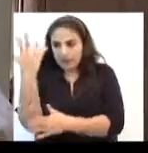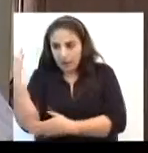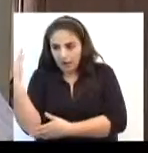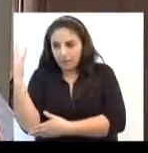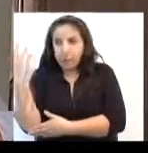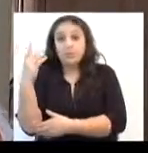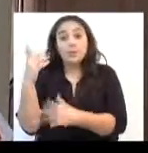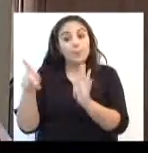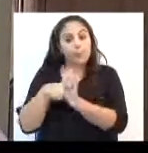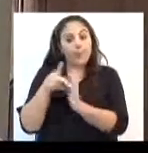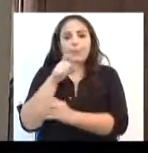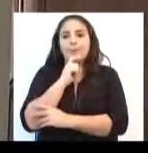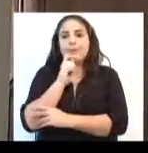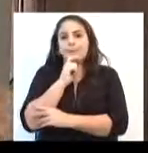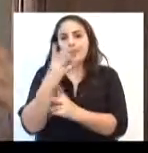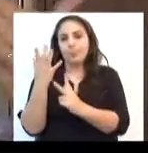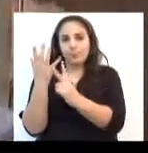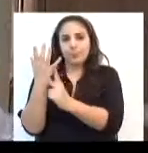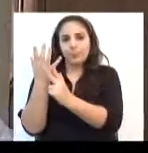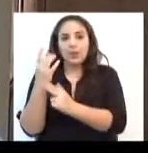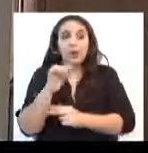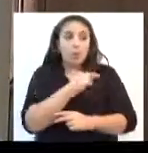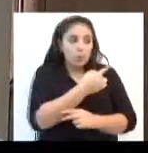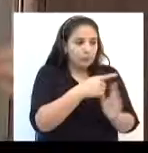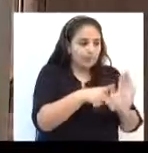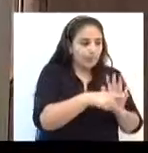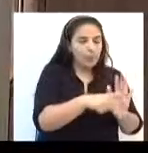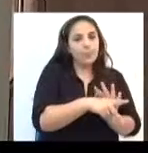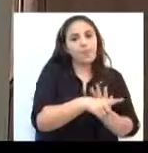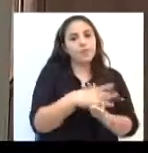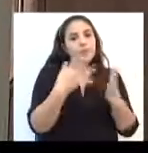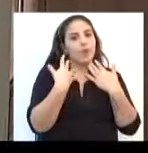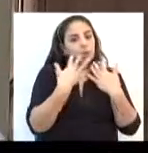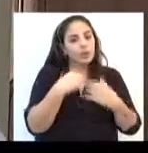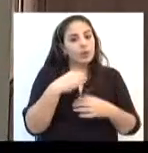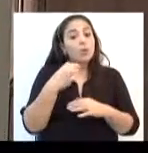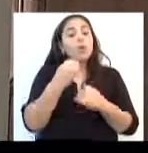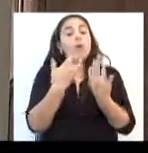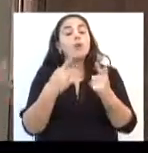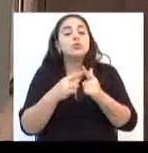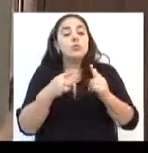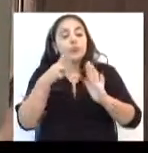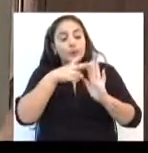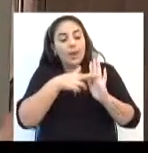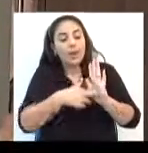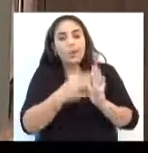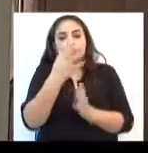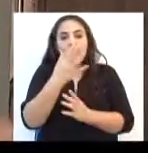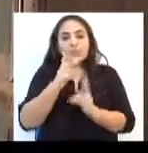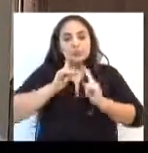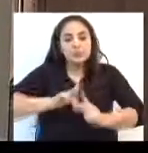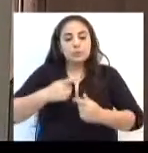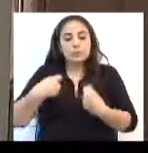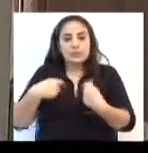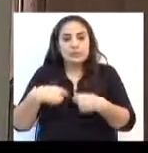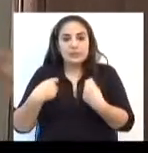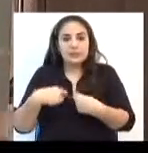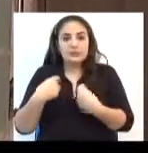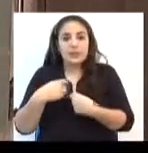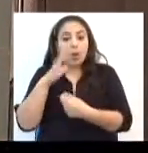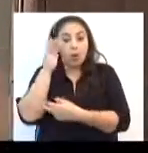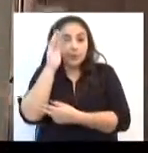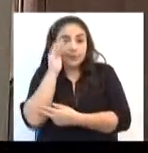outras você pode fazer só no verão, e quais as regras que as pessoas precisam observar para não serem